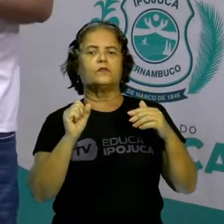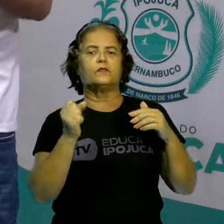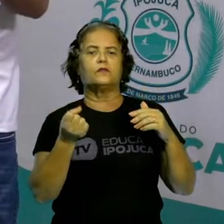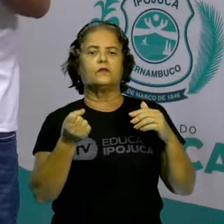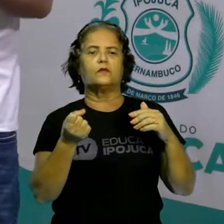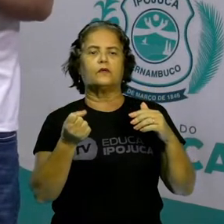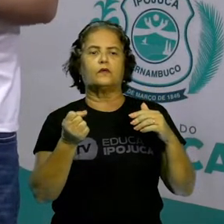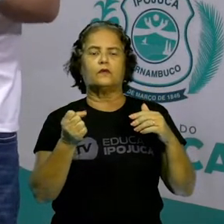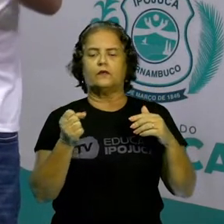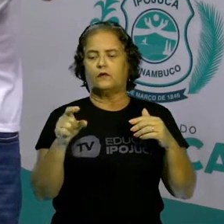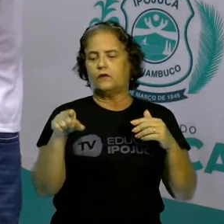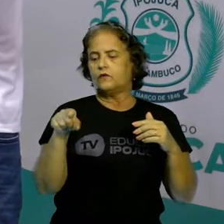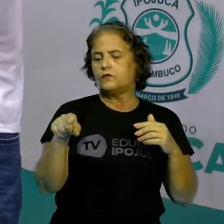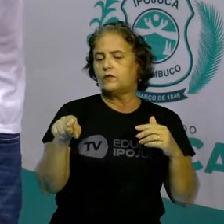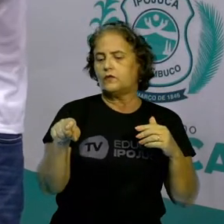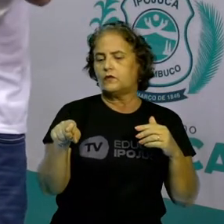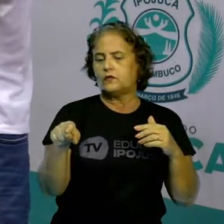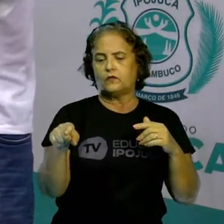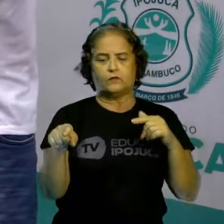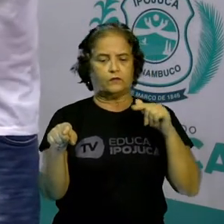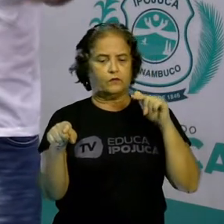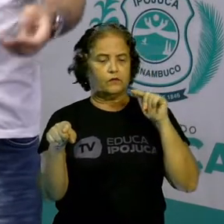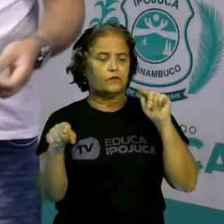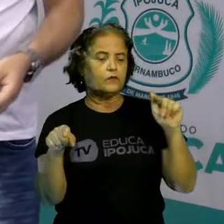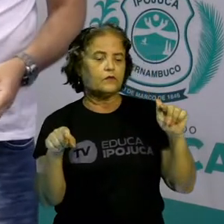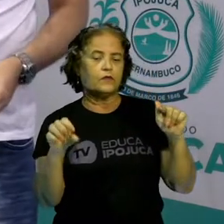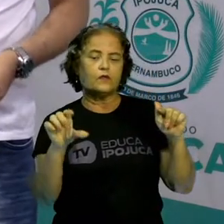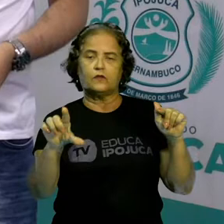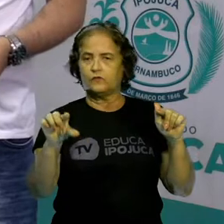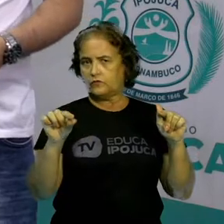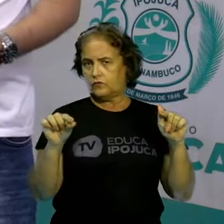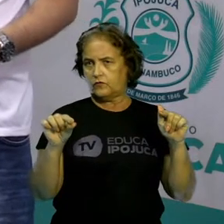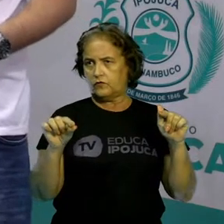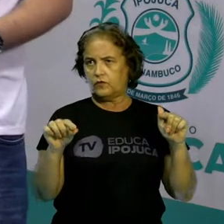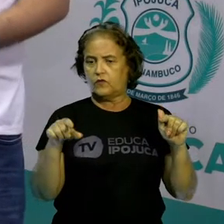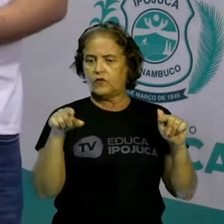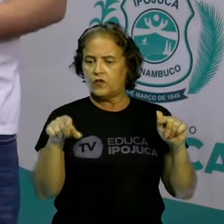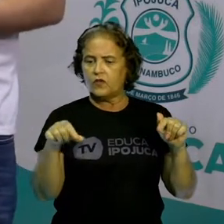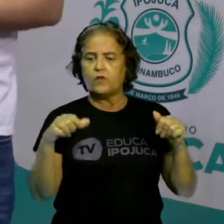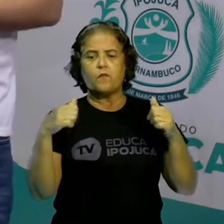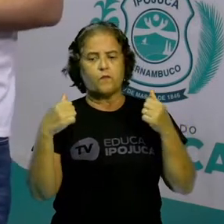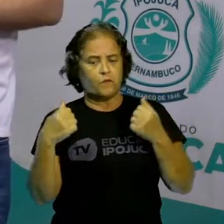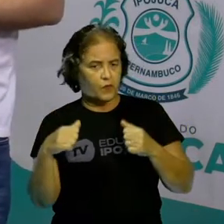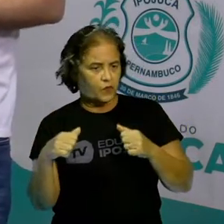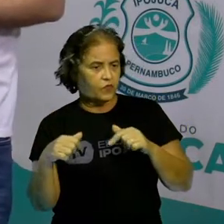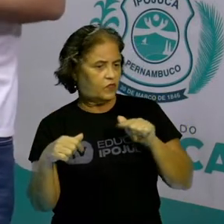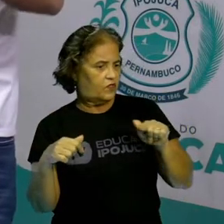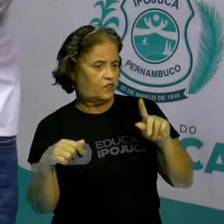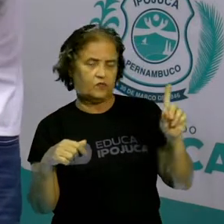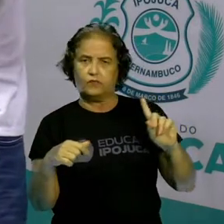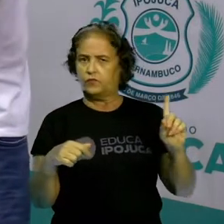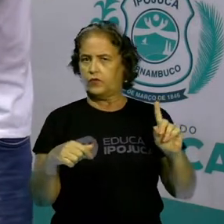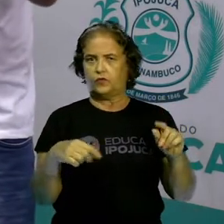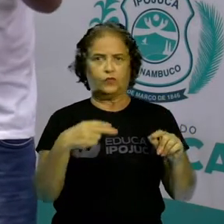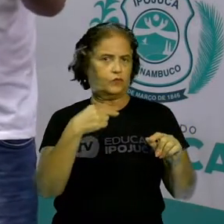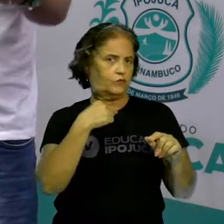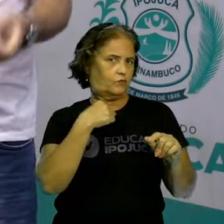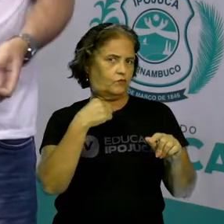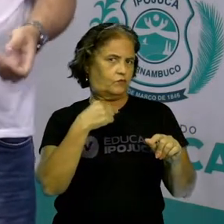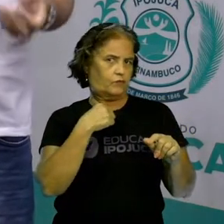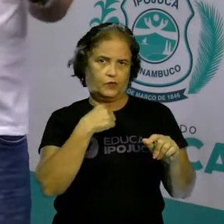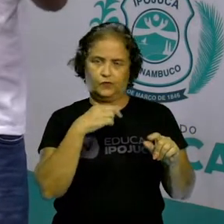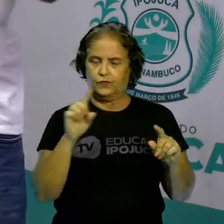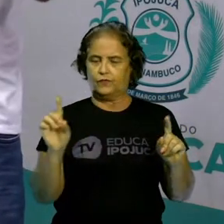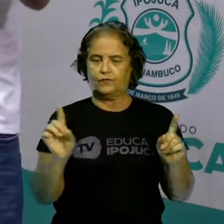colocando, dizendo o que deveria ser ou não deveria ser patrimônio histórico para outras pessoas.